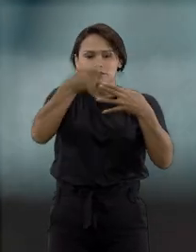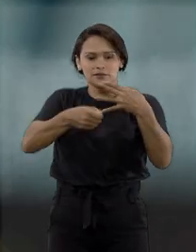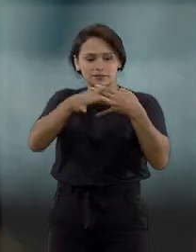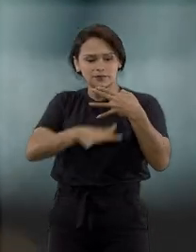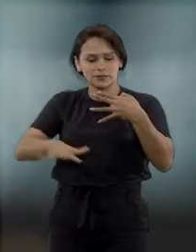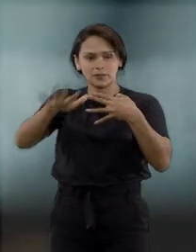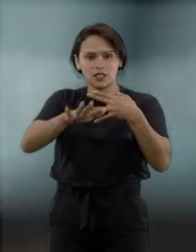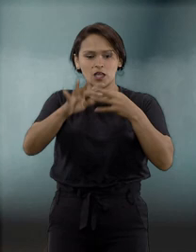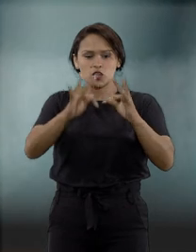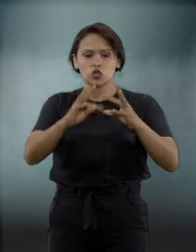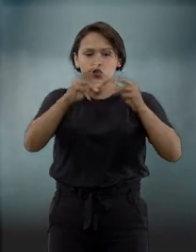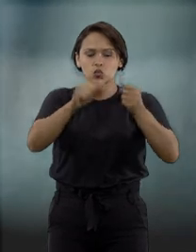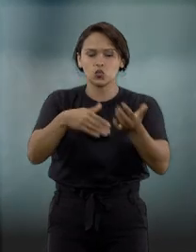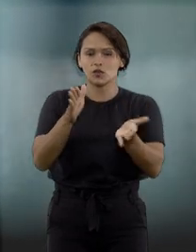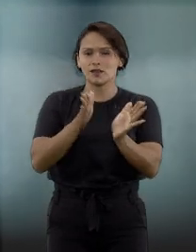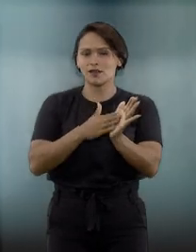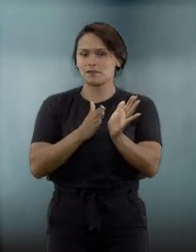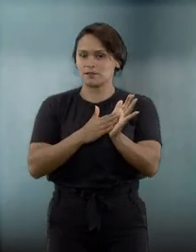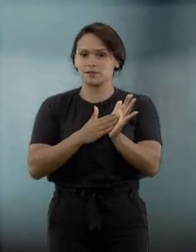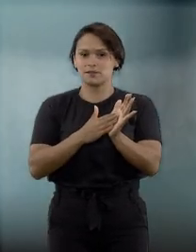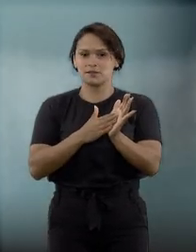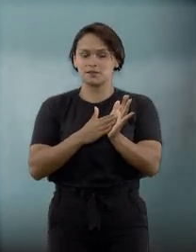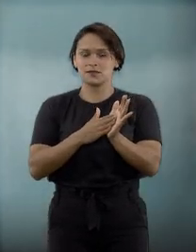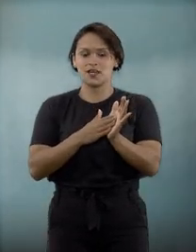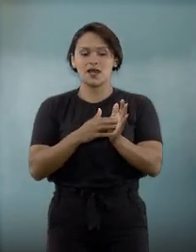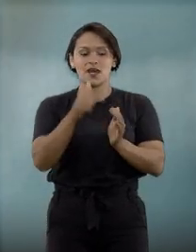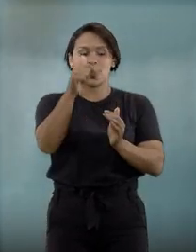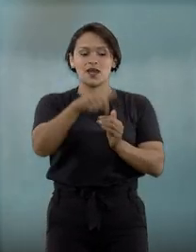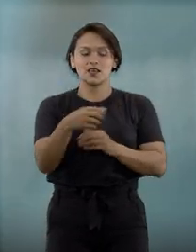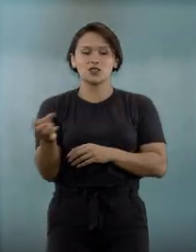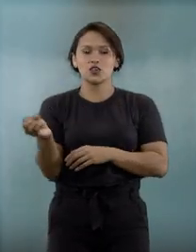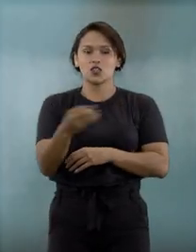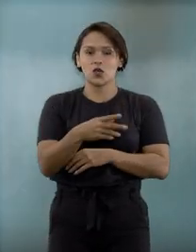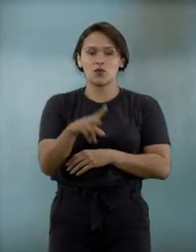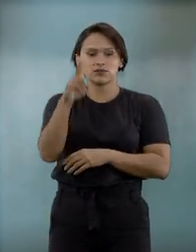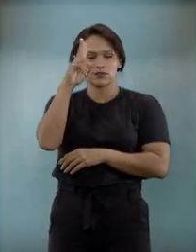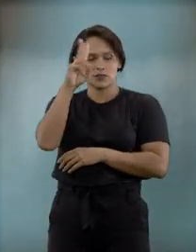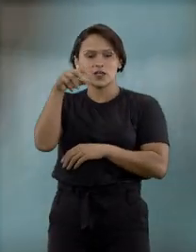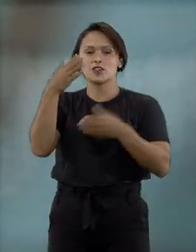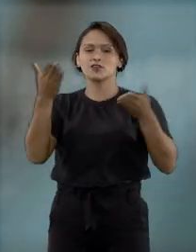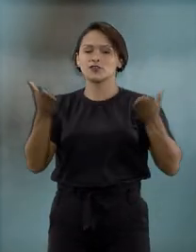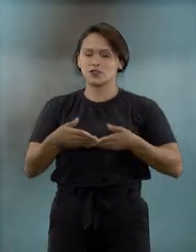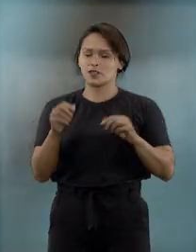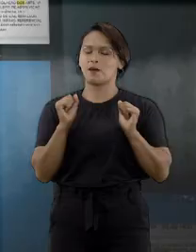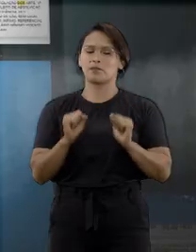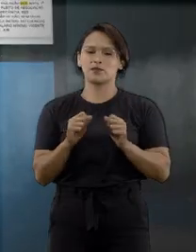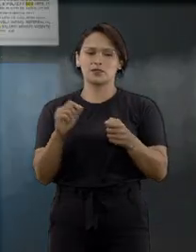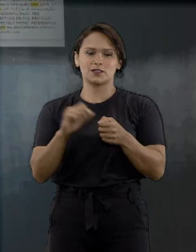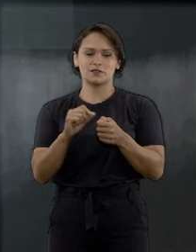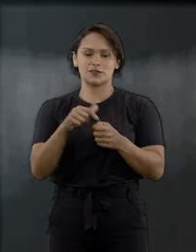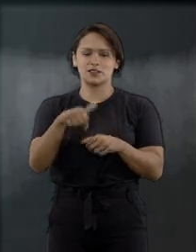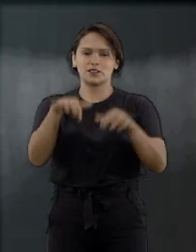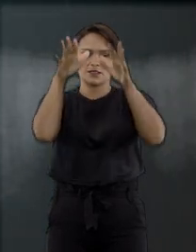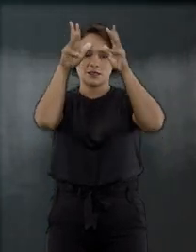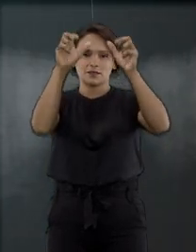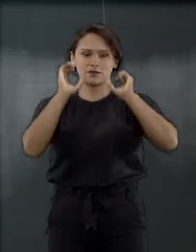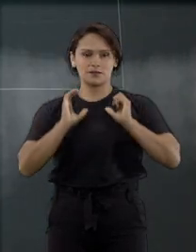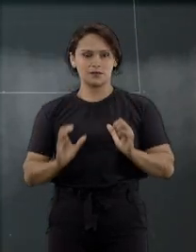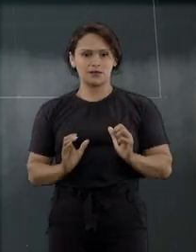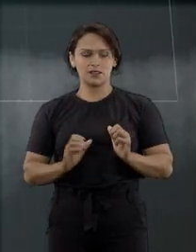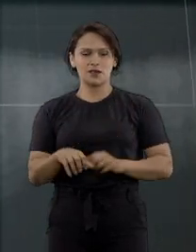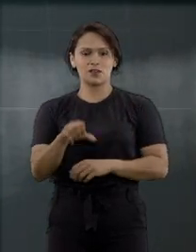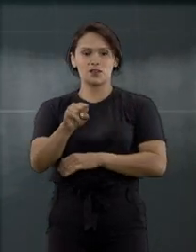isso na palma da sua mão. Esse novo conceito já é realidade no Tribunal da Cidadania. No STJ